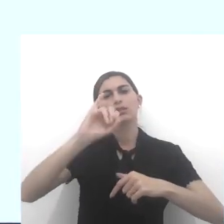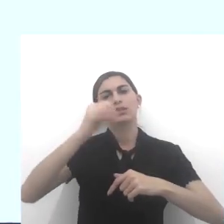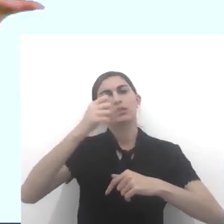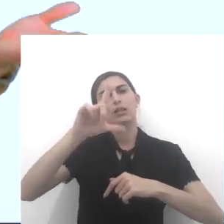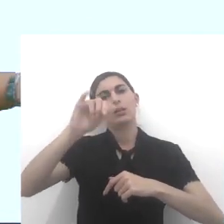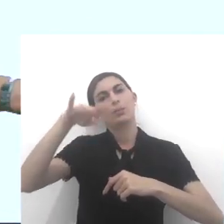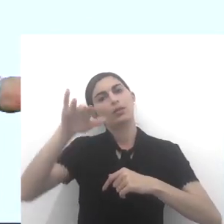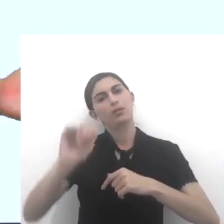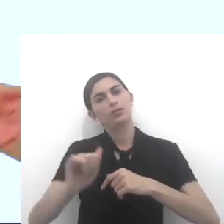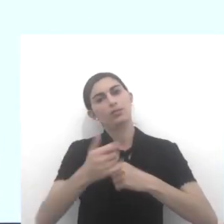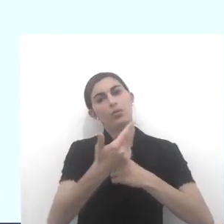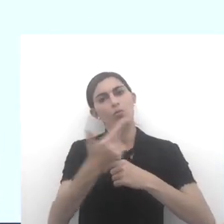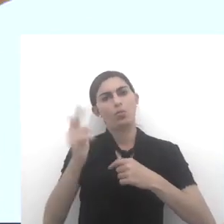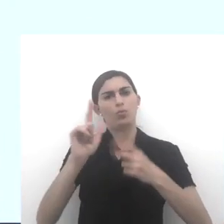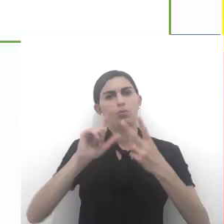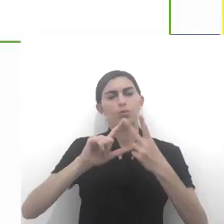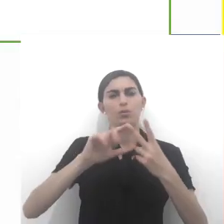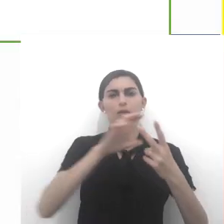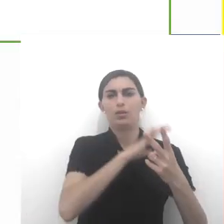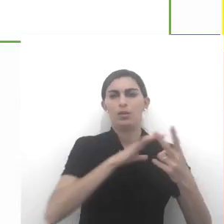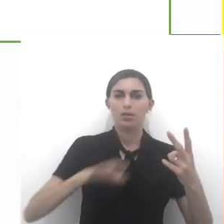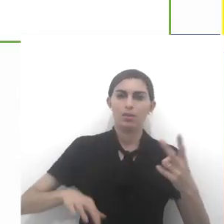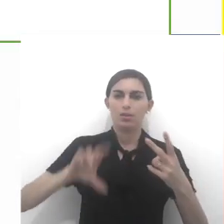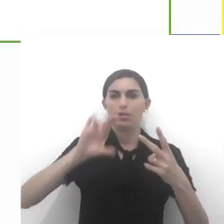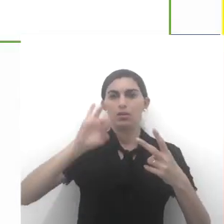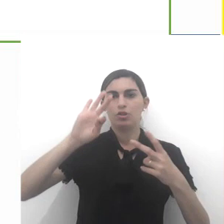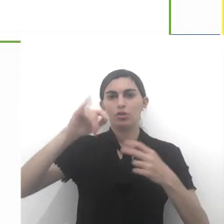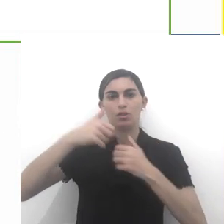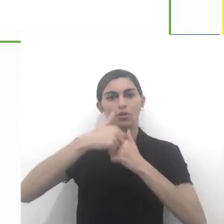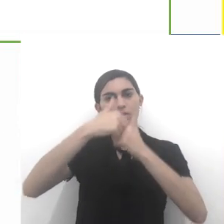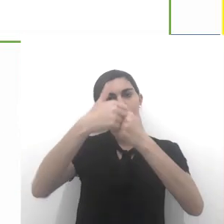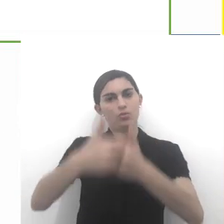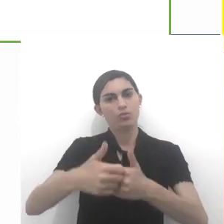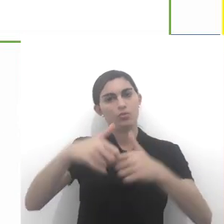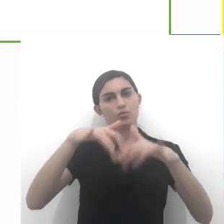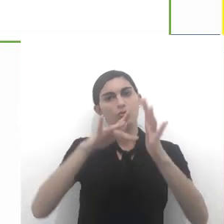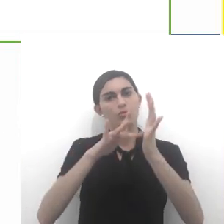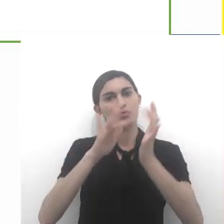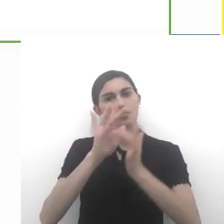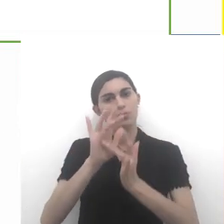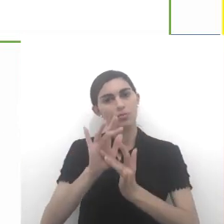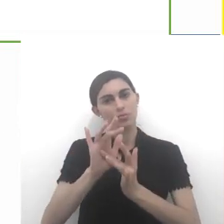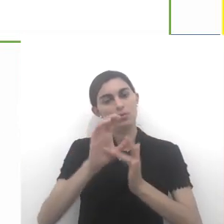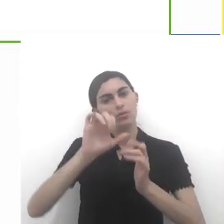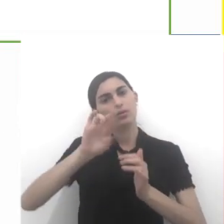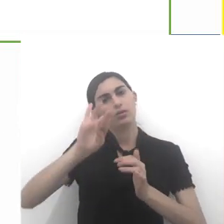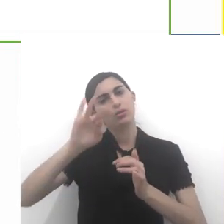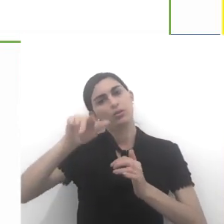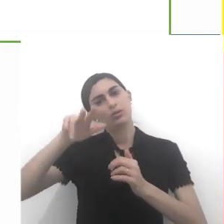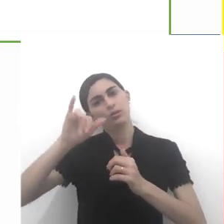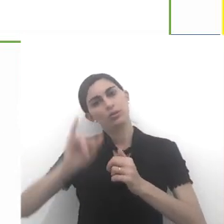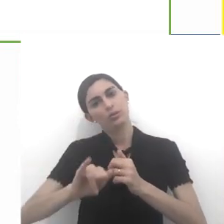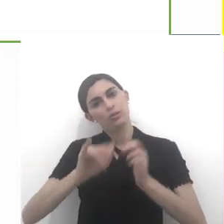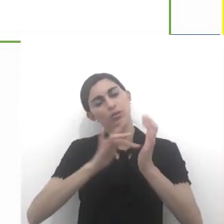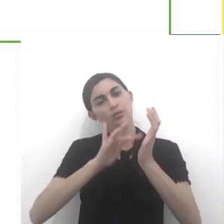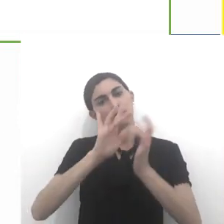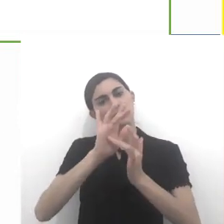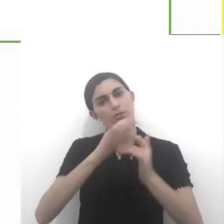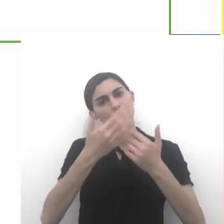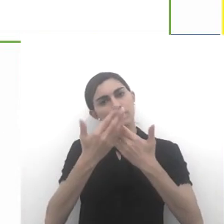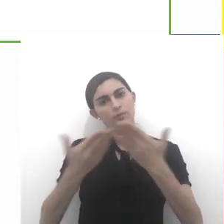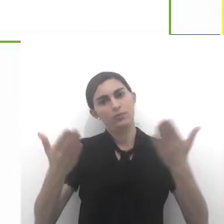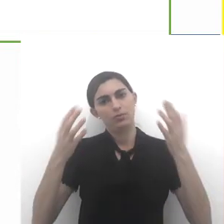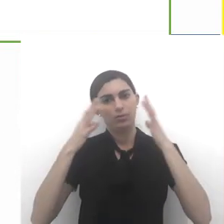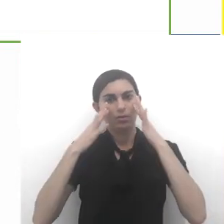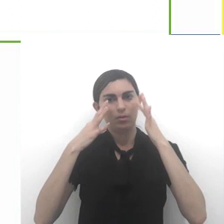um outro, o cristianismo, os seguidores de Jesus de Nazaré.